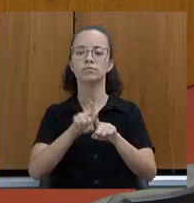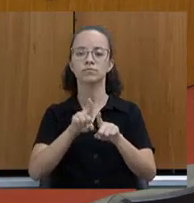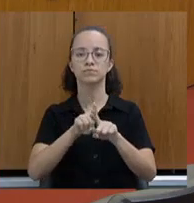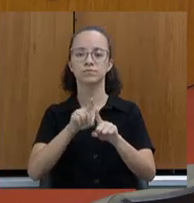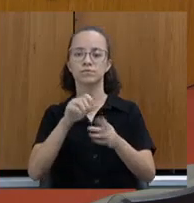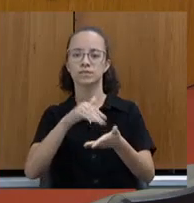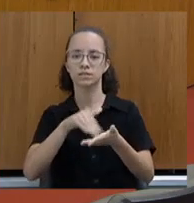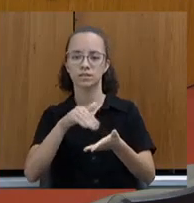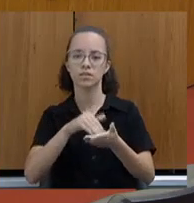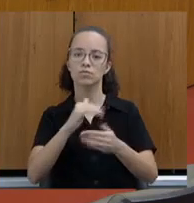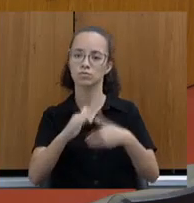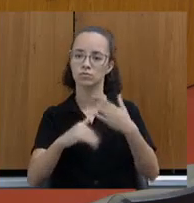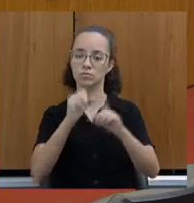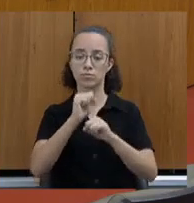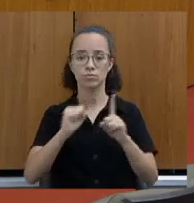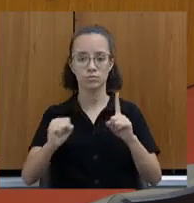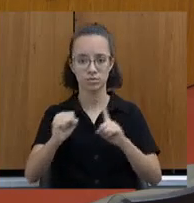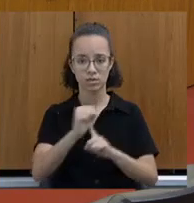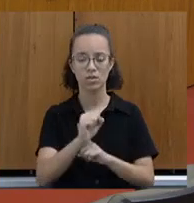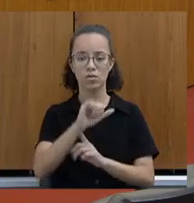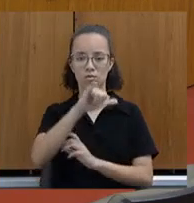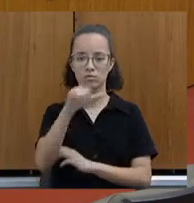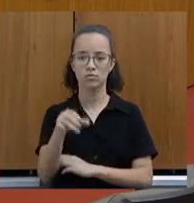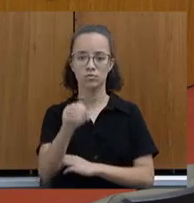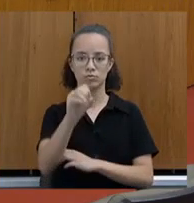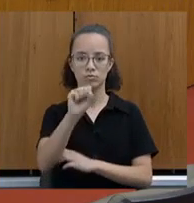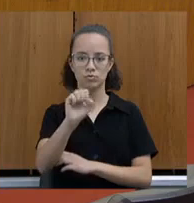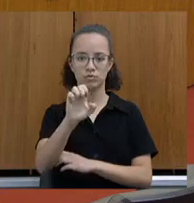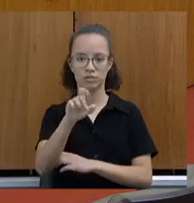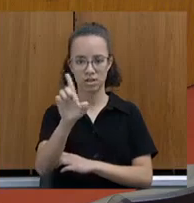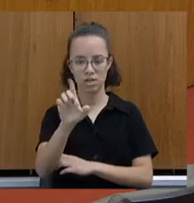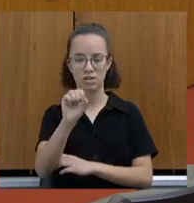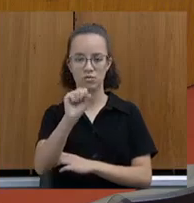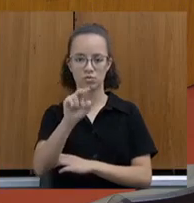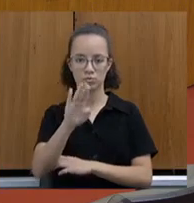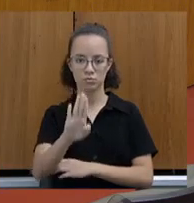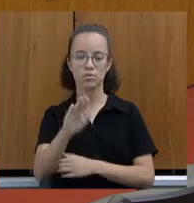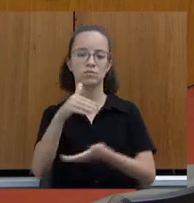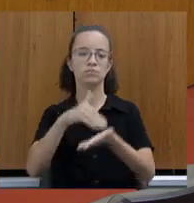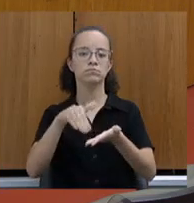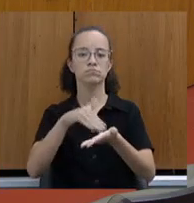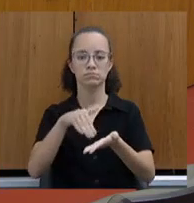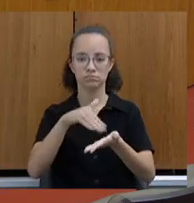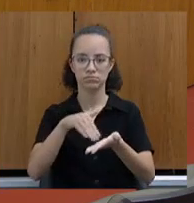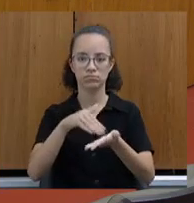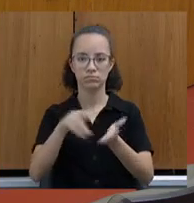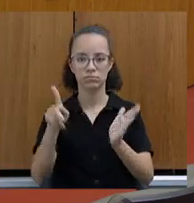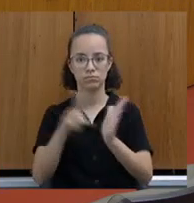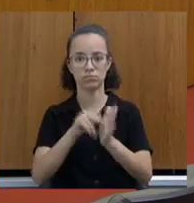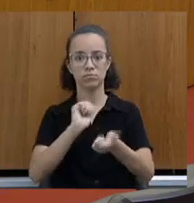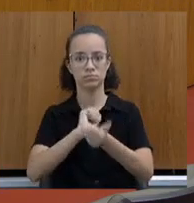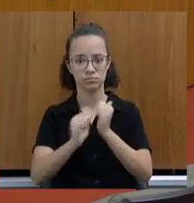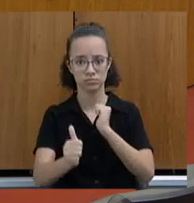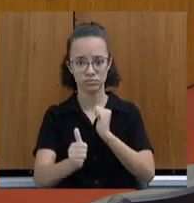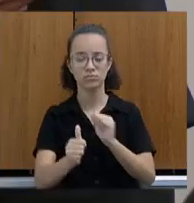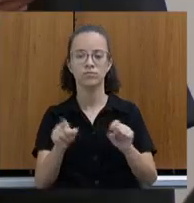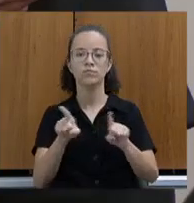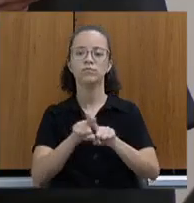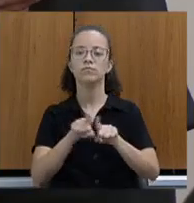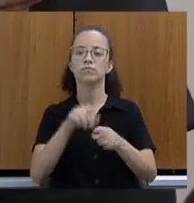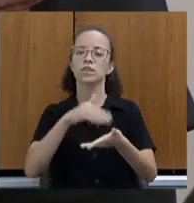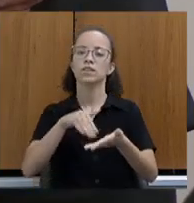Desenvolvimento Social, José Francisco Filho, subsecretário da Secretaria de Esporte e de